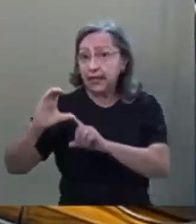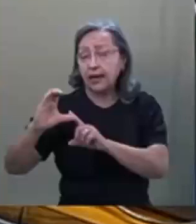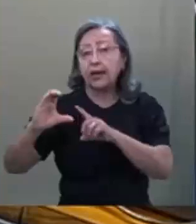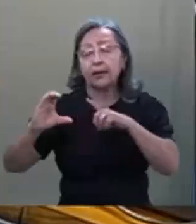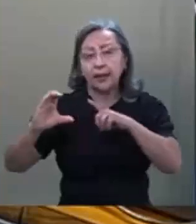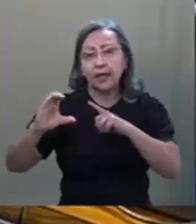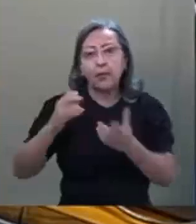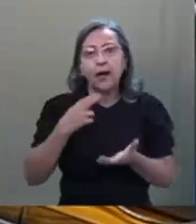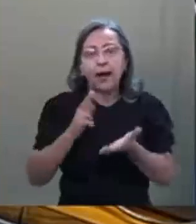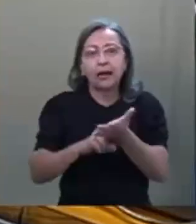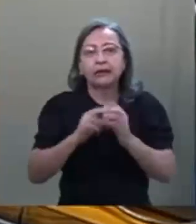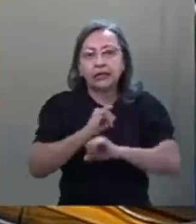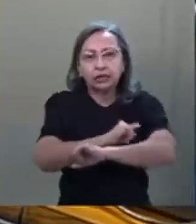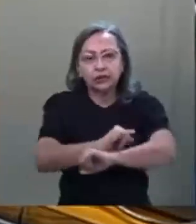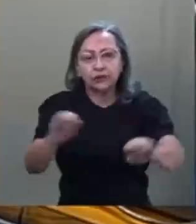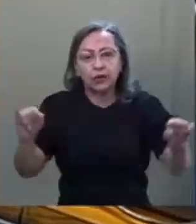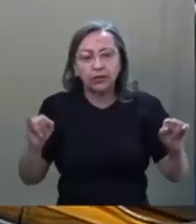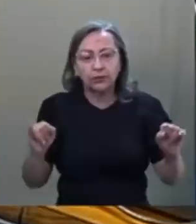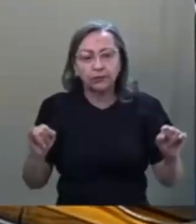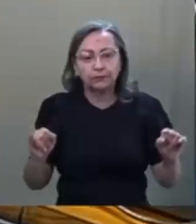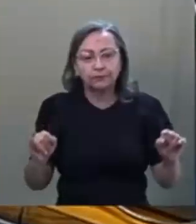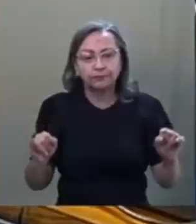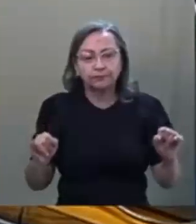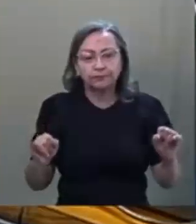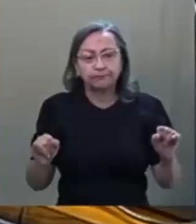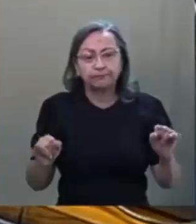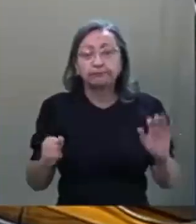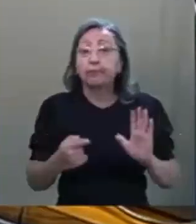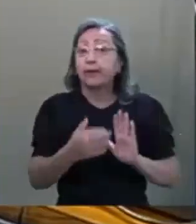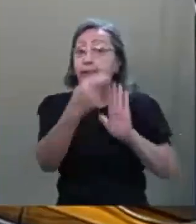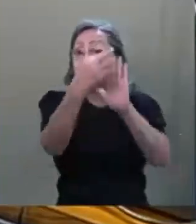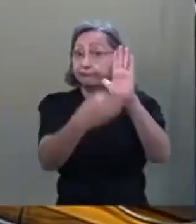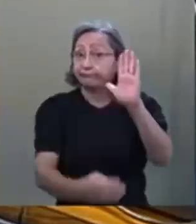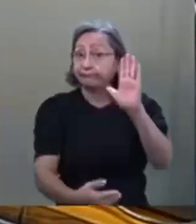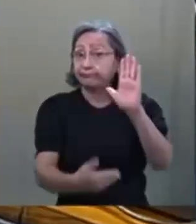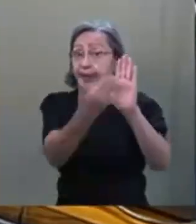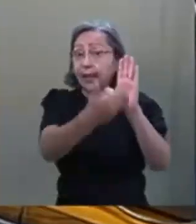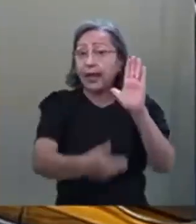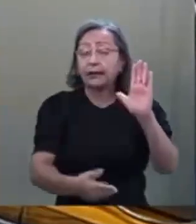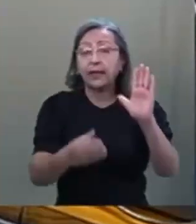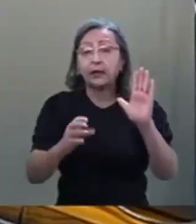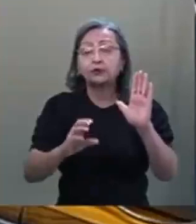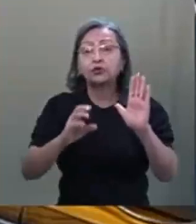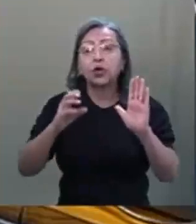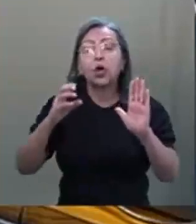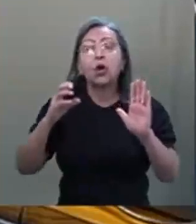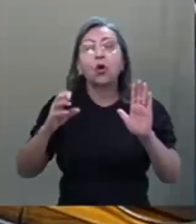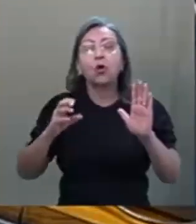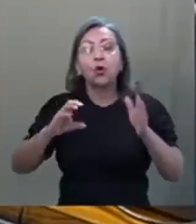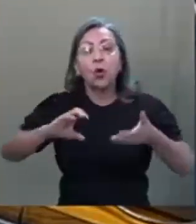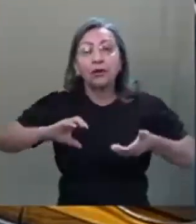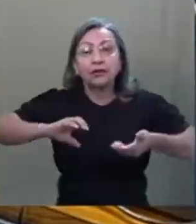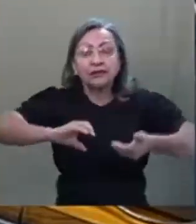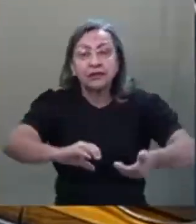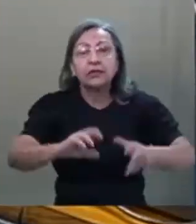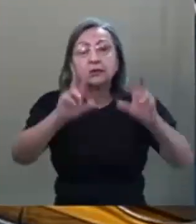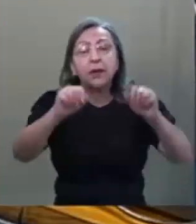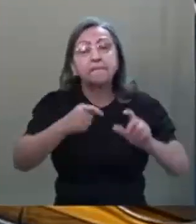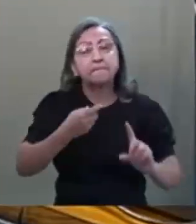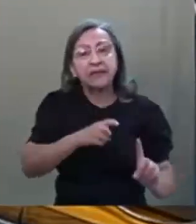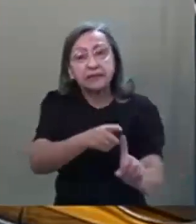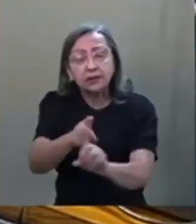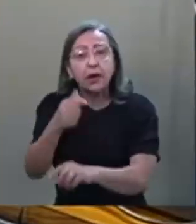senador Fabiano, carta aos congressistas sobre a perseguição à diretora